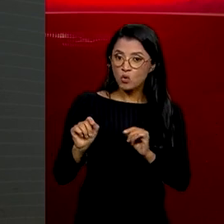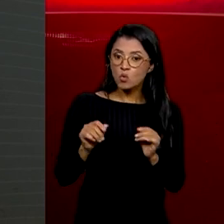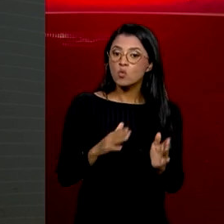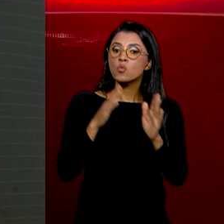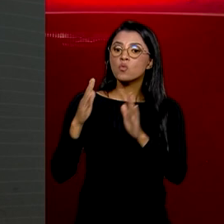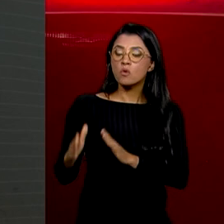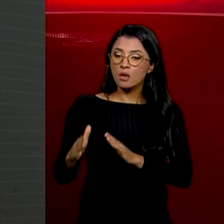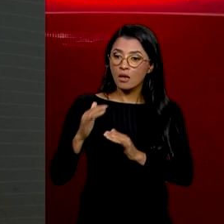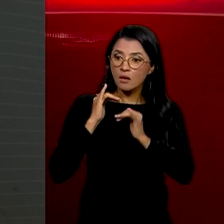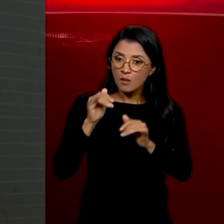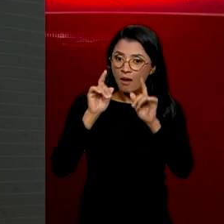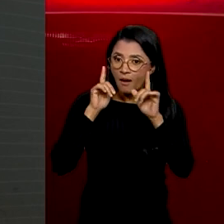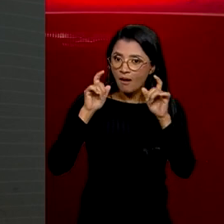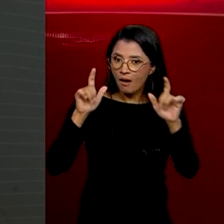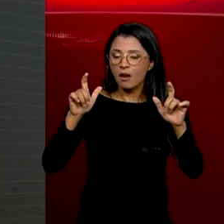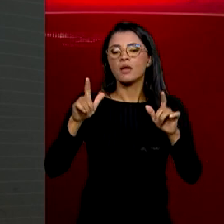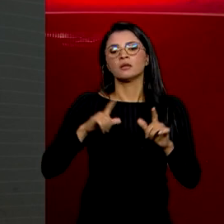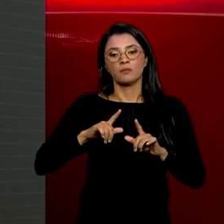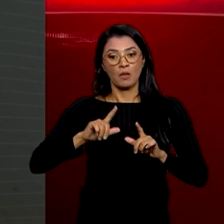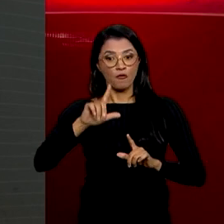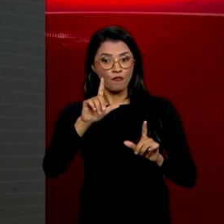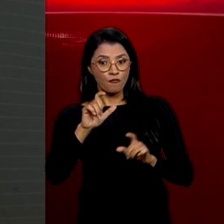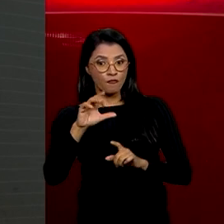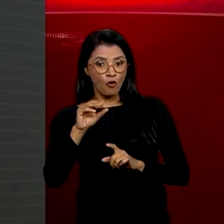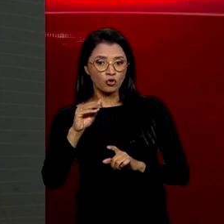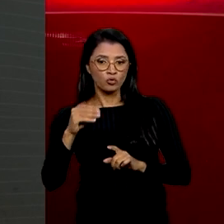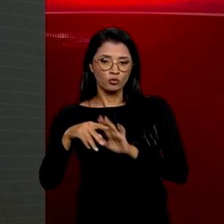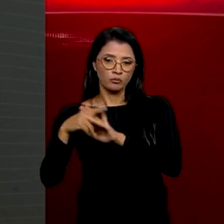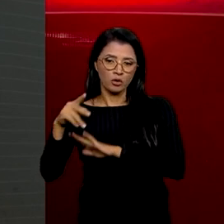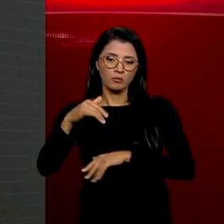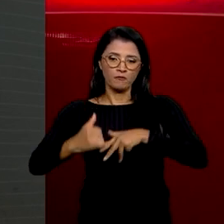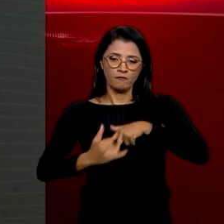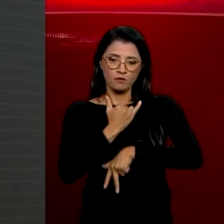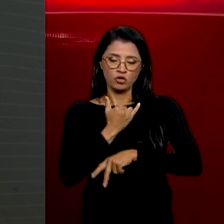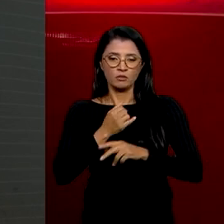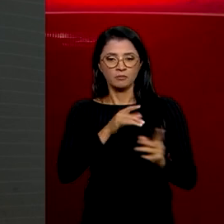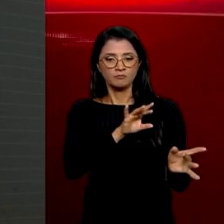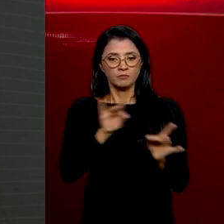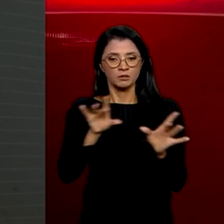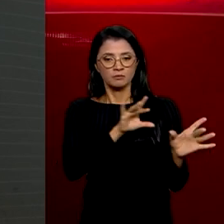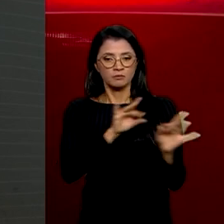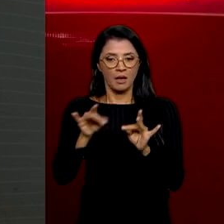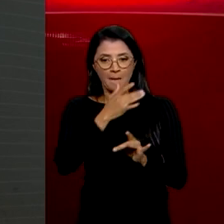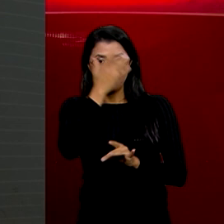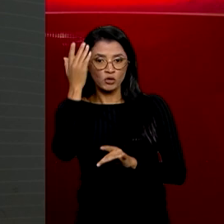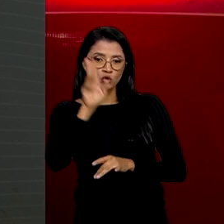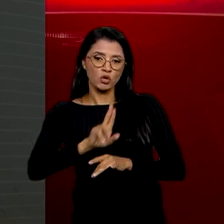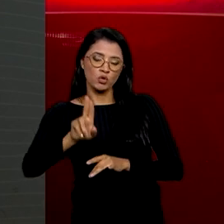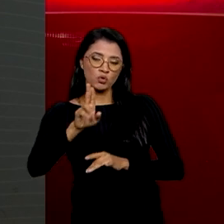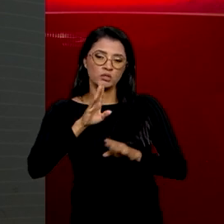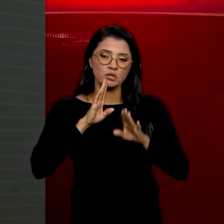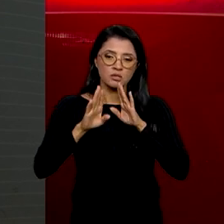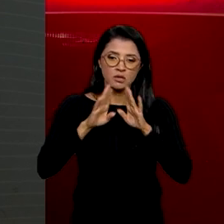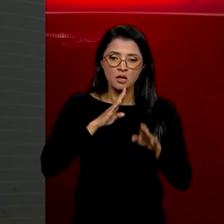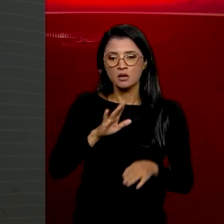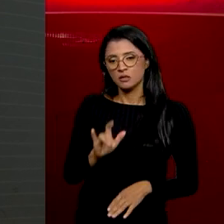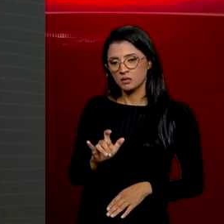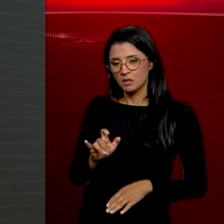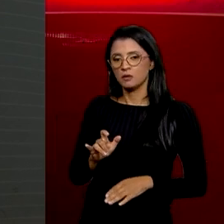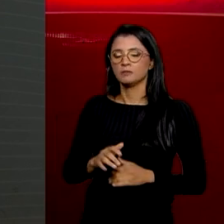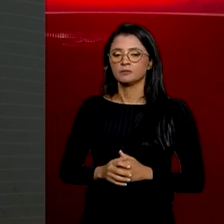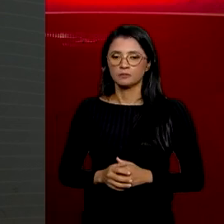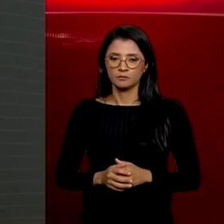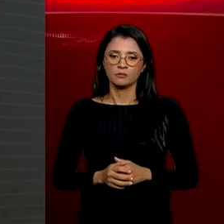um alerta com a imagem e informações da vítima será disparado aos usuários do Instagram e do Facebook,